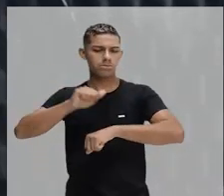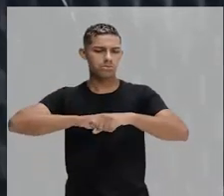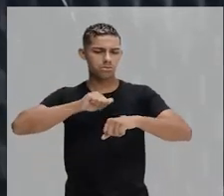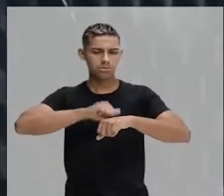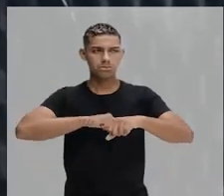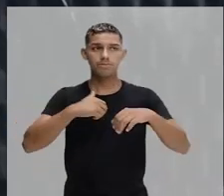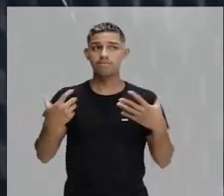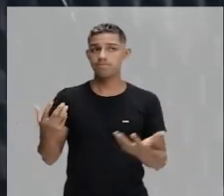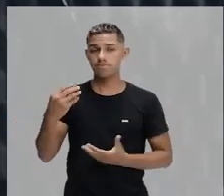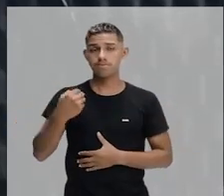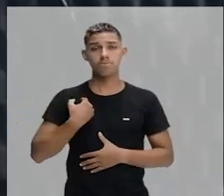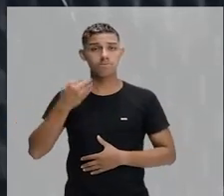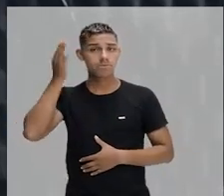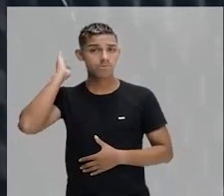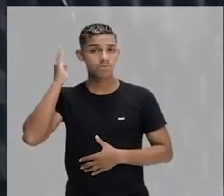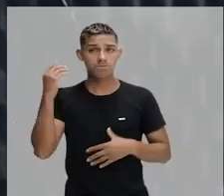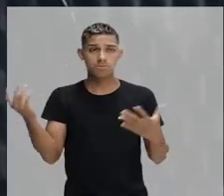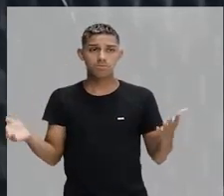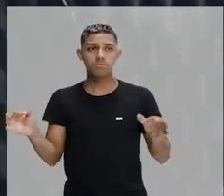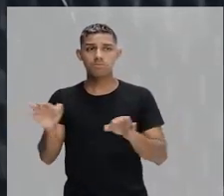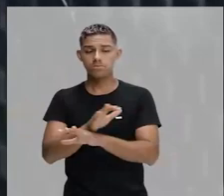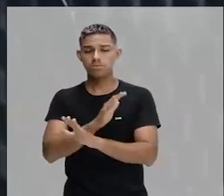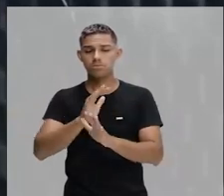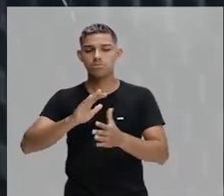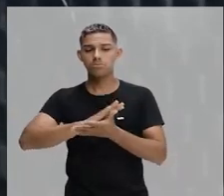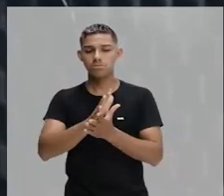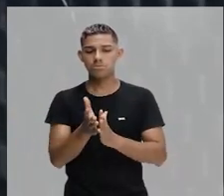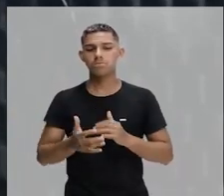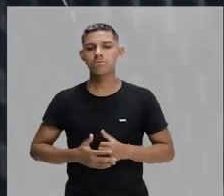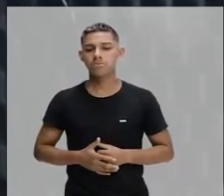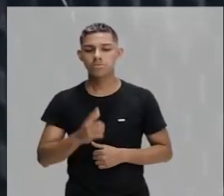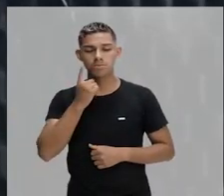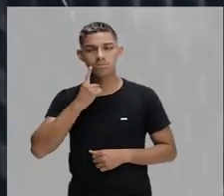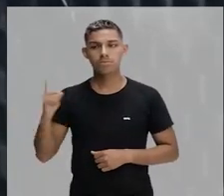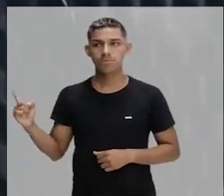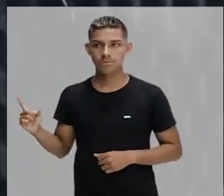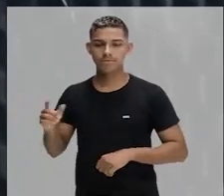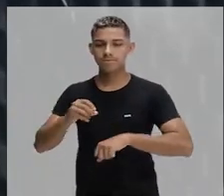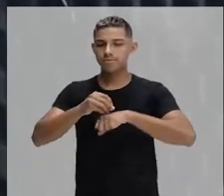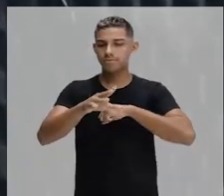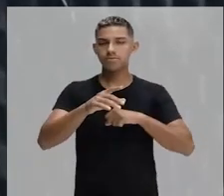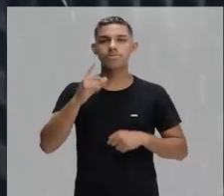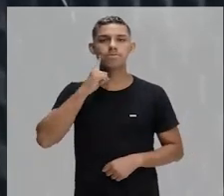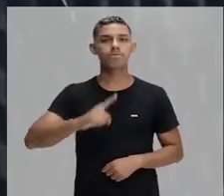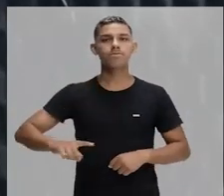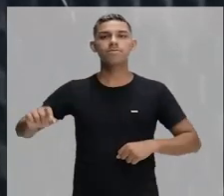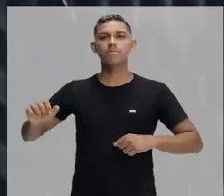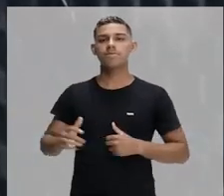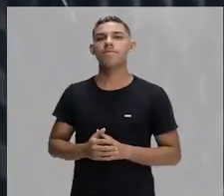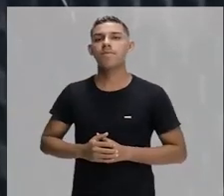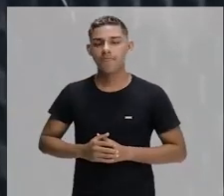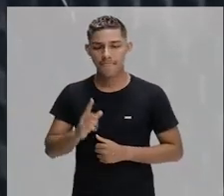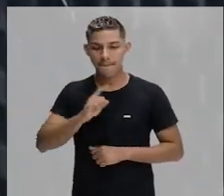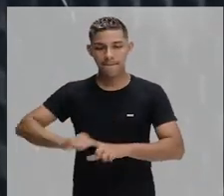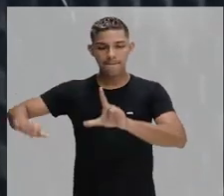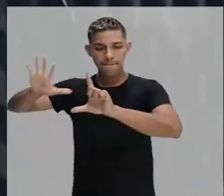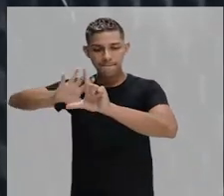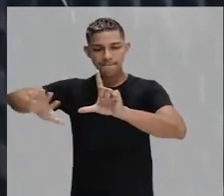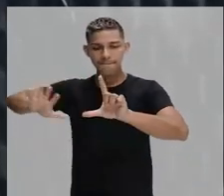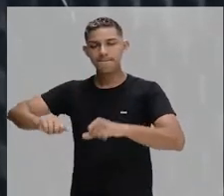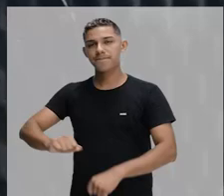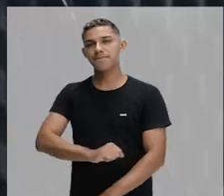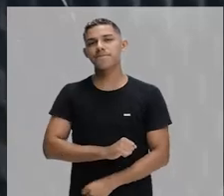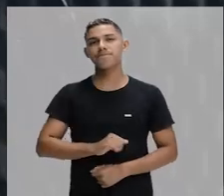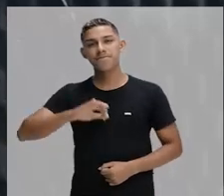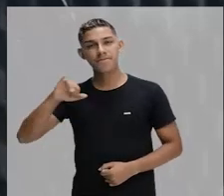nós temos que desfazer esses preconceitos linguísticos. Fica aí a dica para vocês acessarem a nossa plataforma Gonçalves Dias e